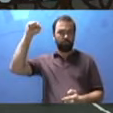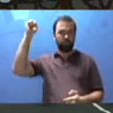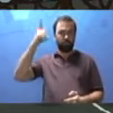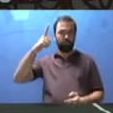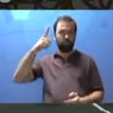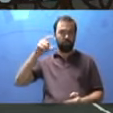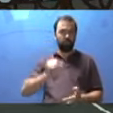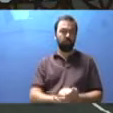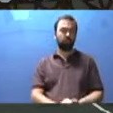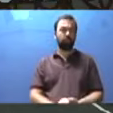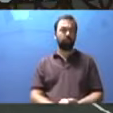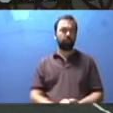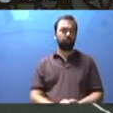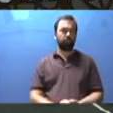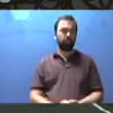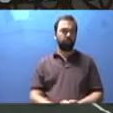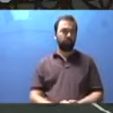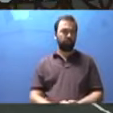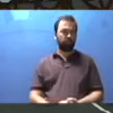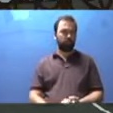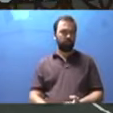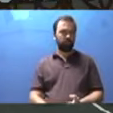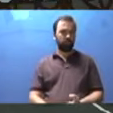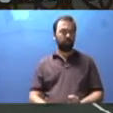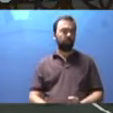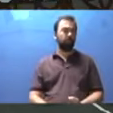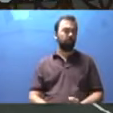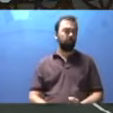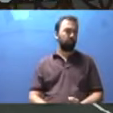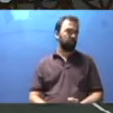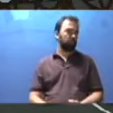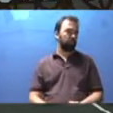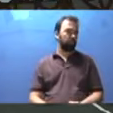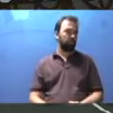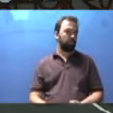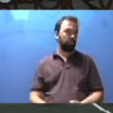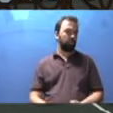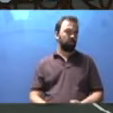A iluminação. Bem clarinha. Recebe luz da janela.